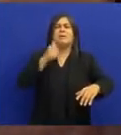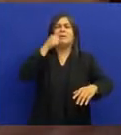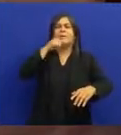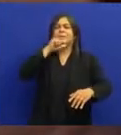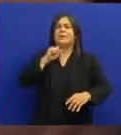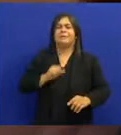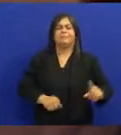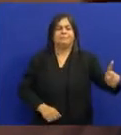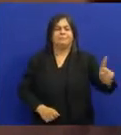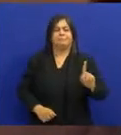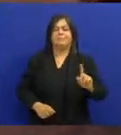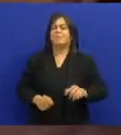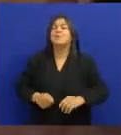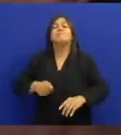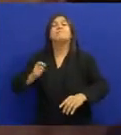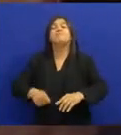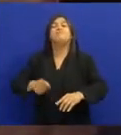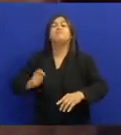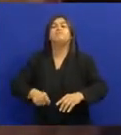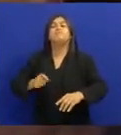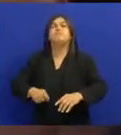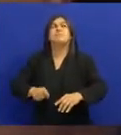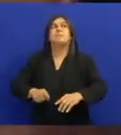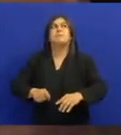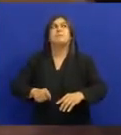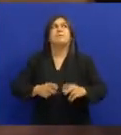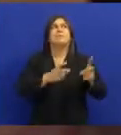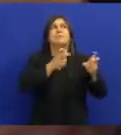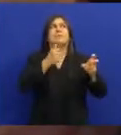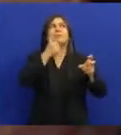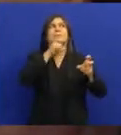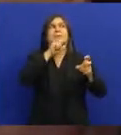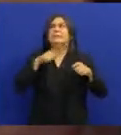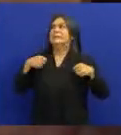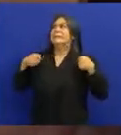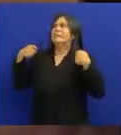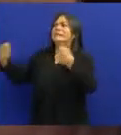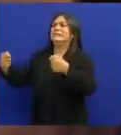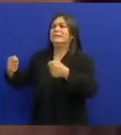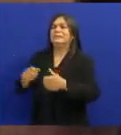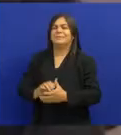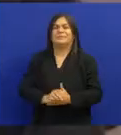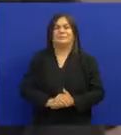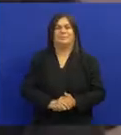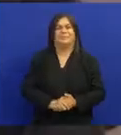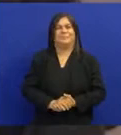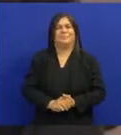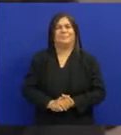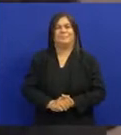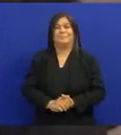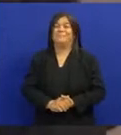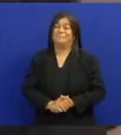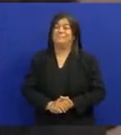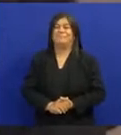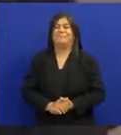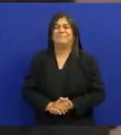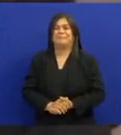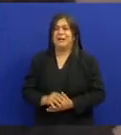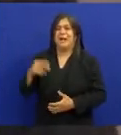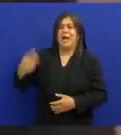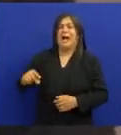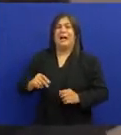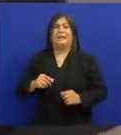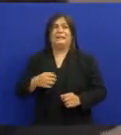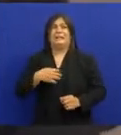mãe Vai se aproximando E ele está lá batendo Quando ele percebe a mãe Aí ele corre Era surra, né?